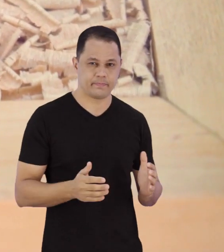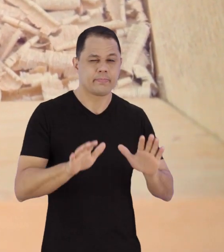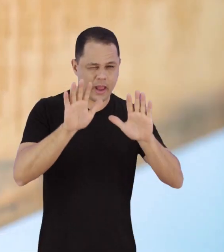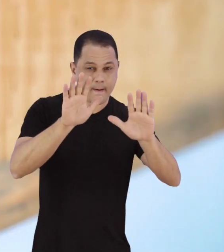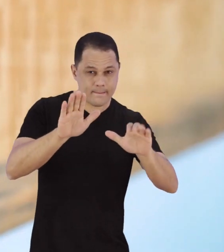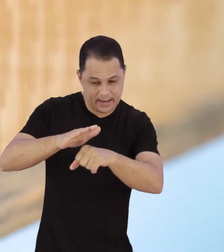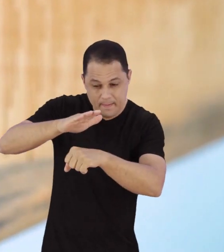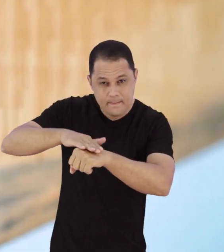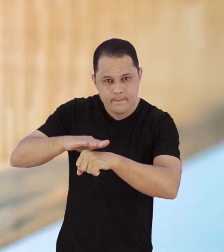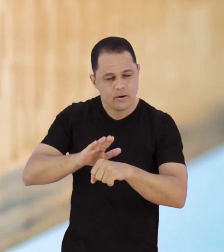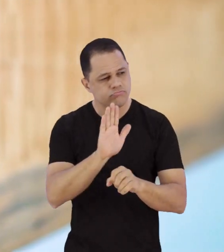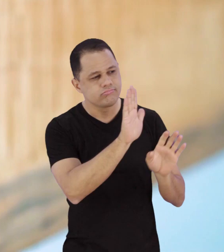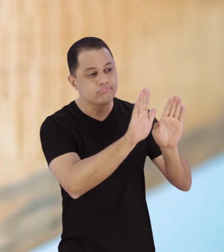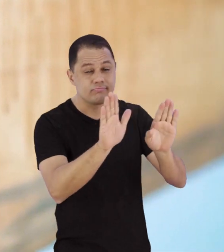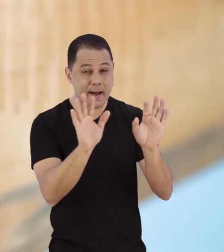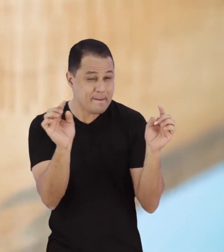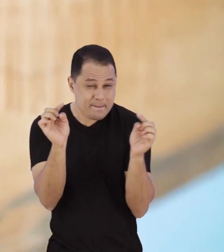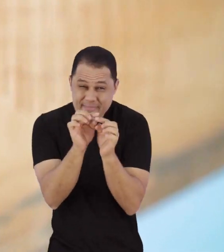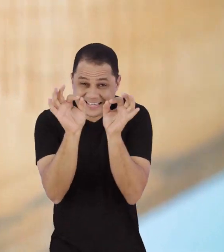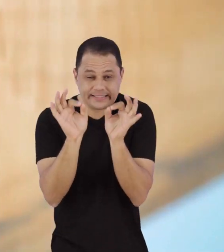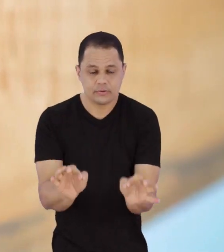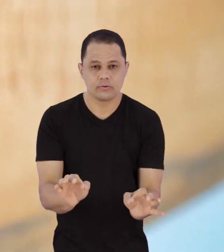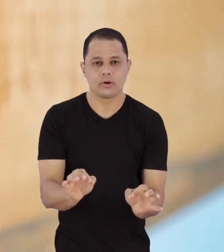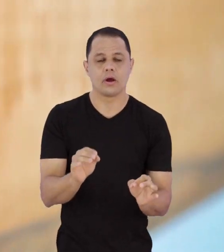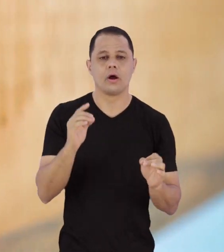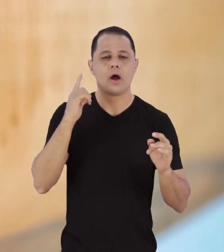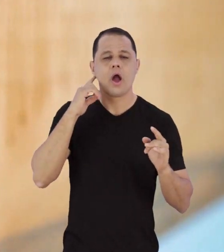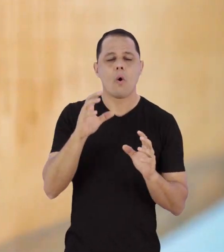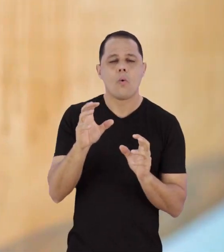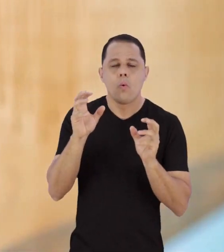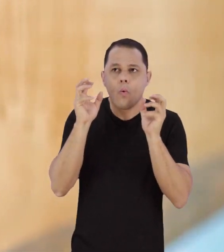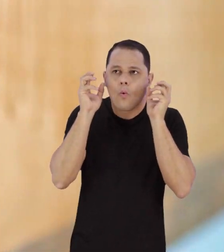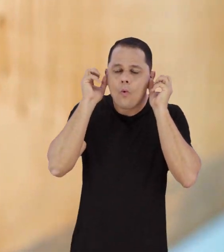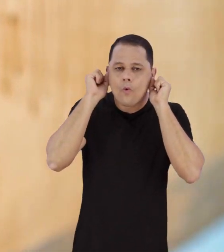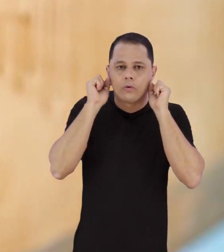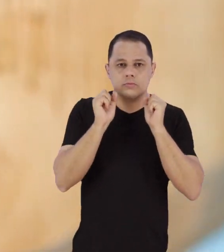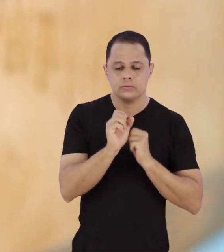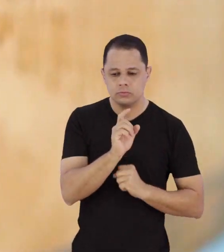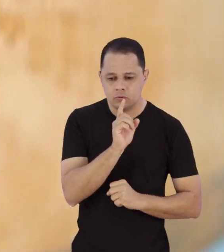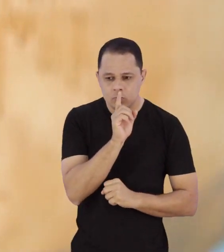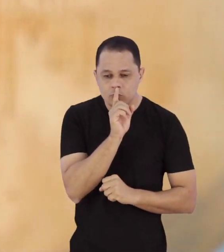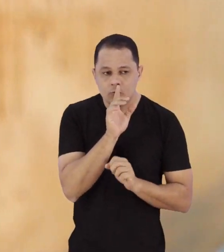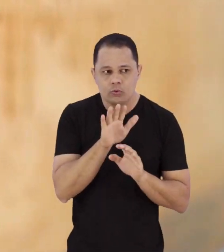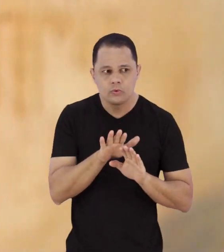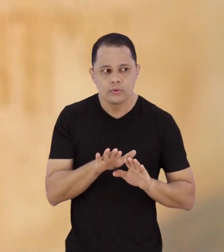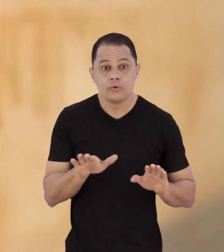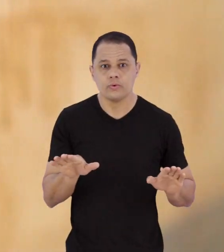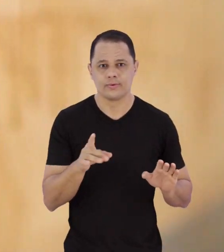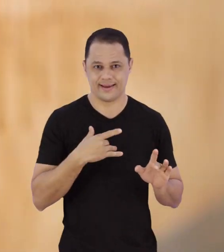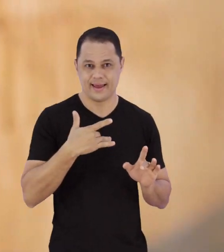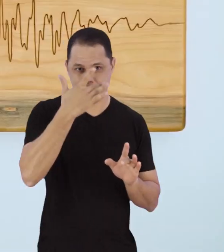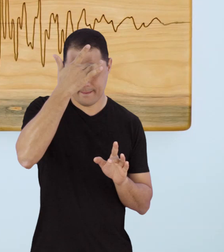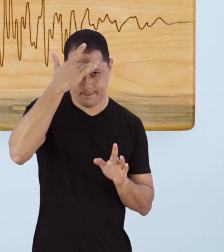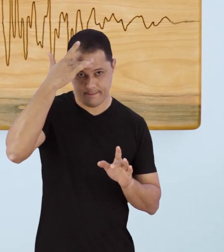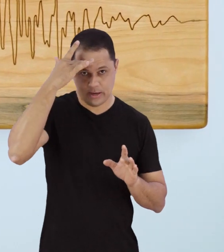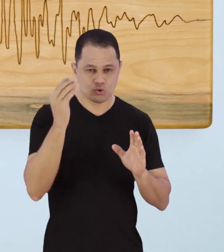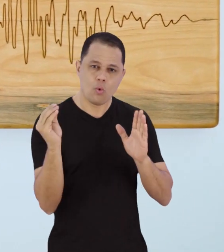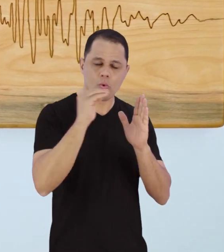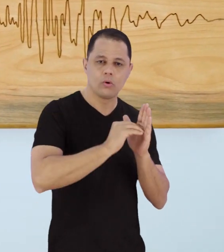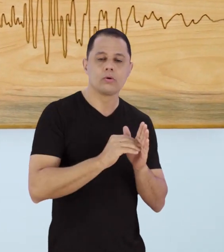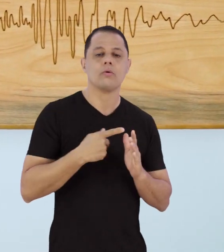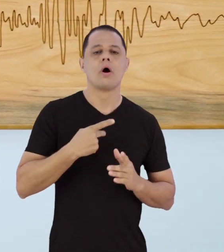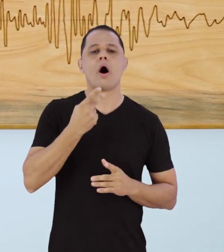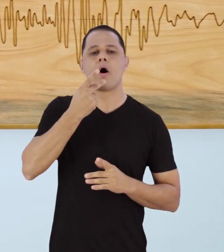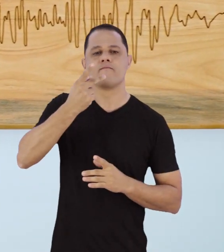é a som do silêncio, uma placa de madeira na qual Nemflídio gravou em baixo relevo a onda sonora da sua